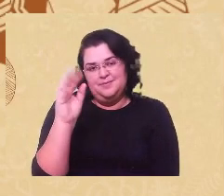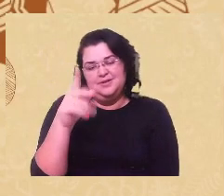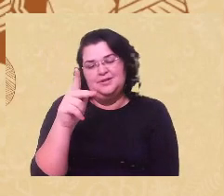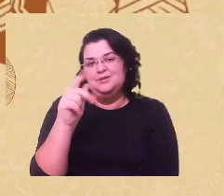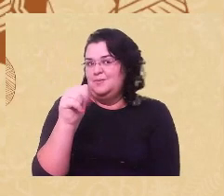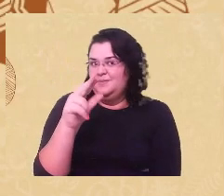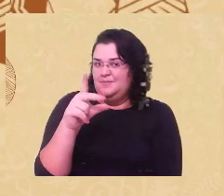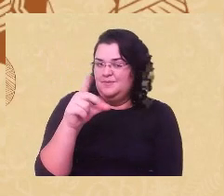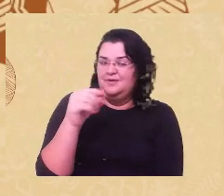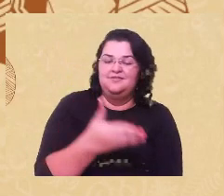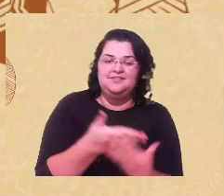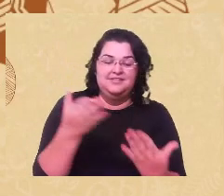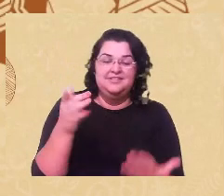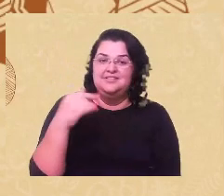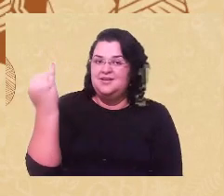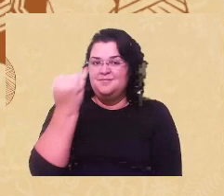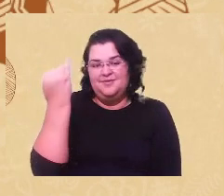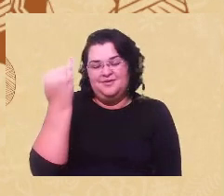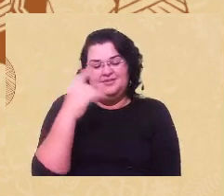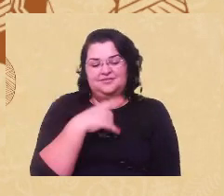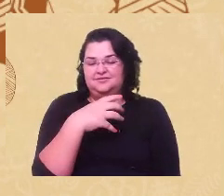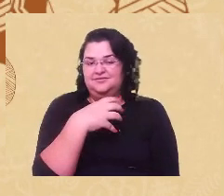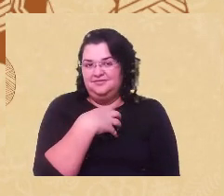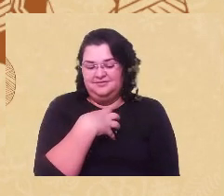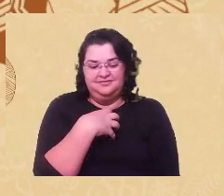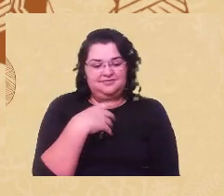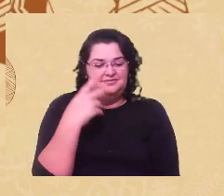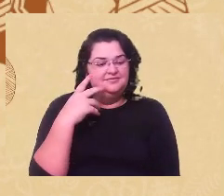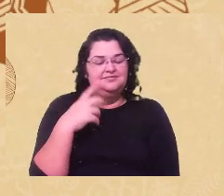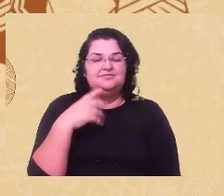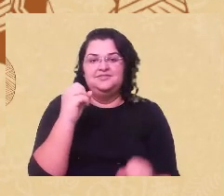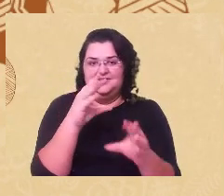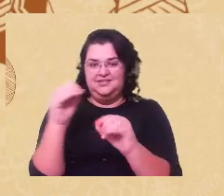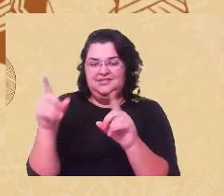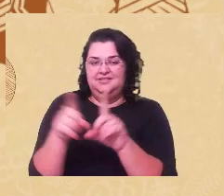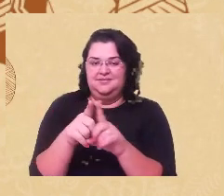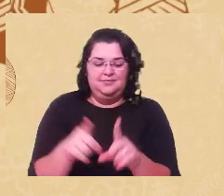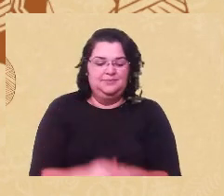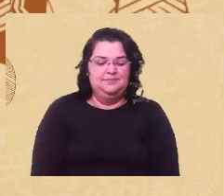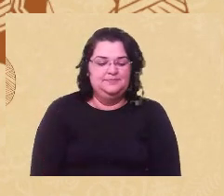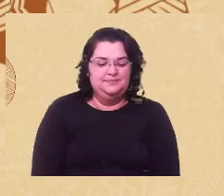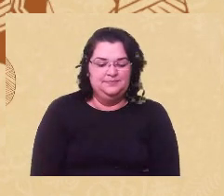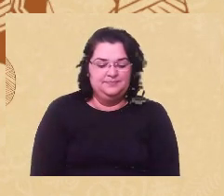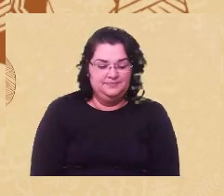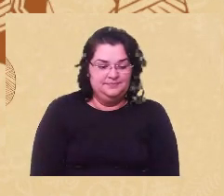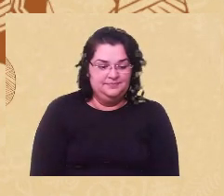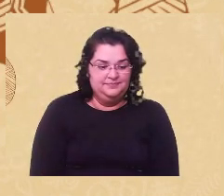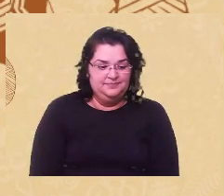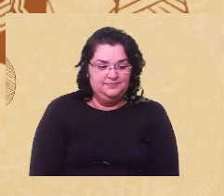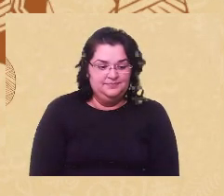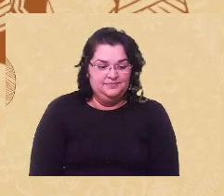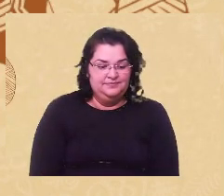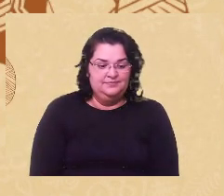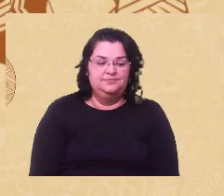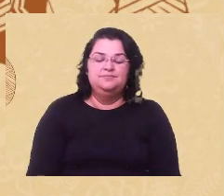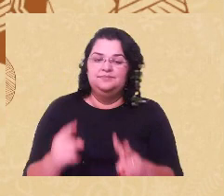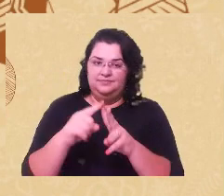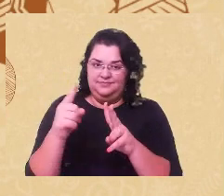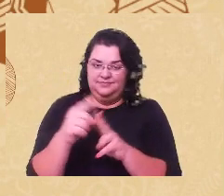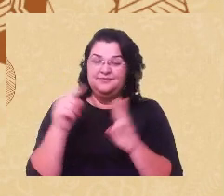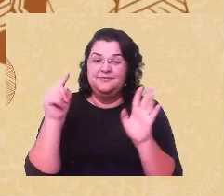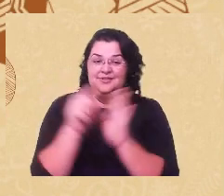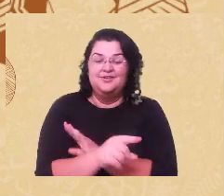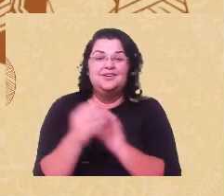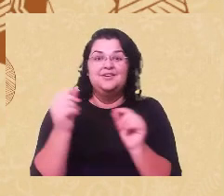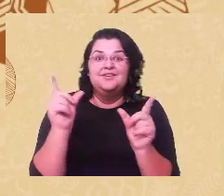são importantes, assim, da dignidade da nossa categoria diante da junta. Bom, eu queria fazer duas perguntas rápidas, o tempo é muito curto, e dizer que